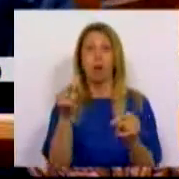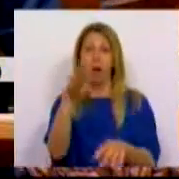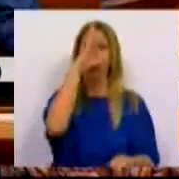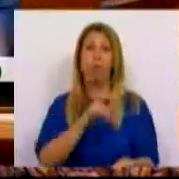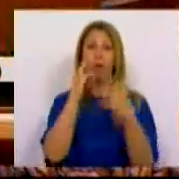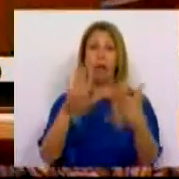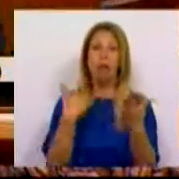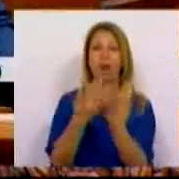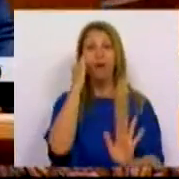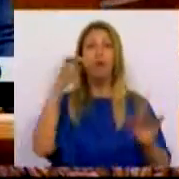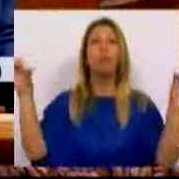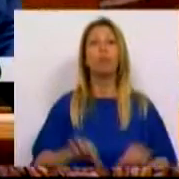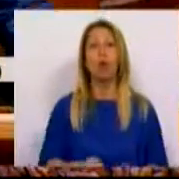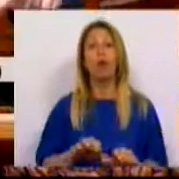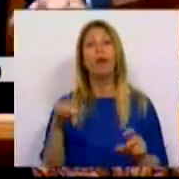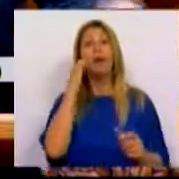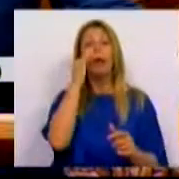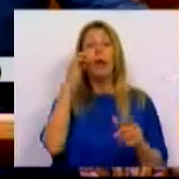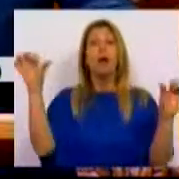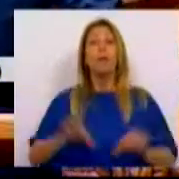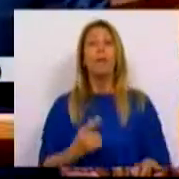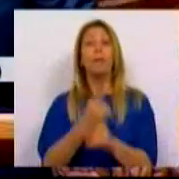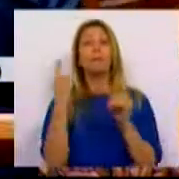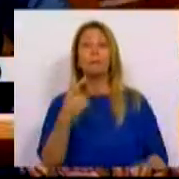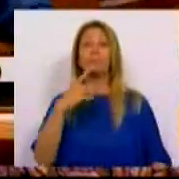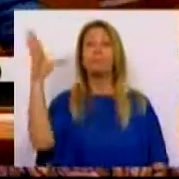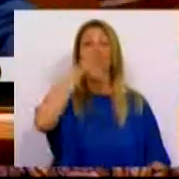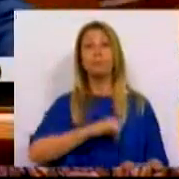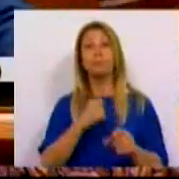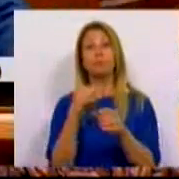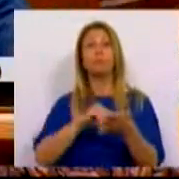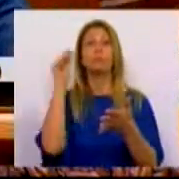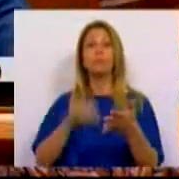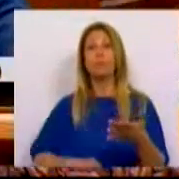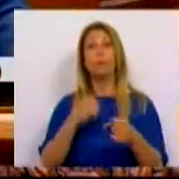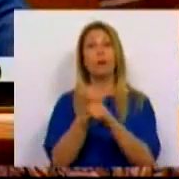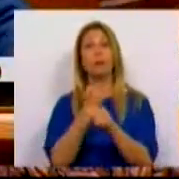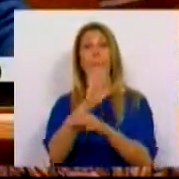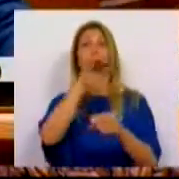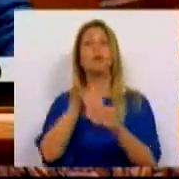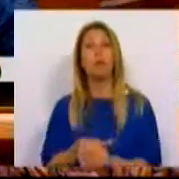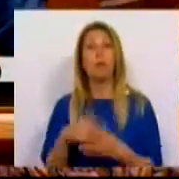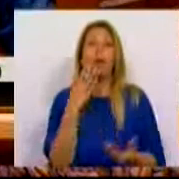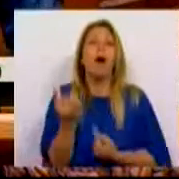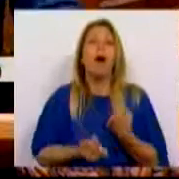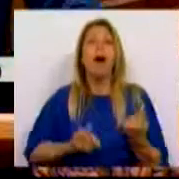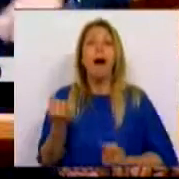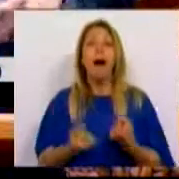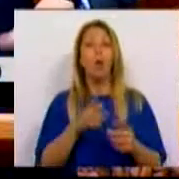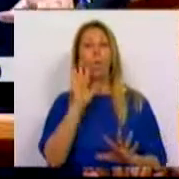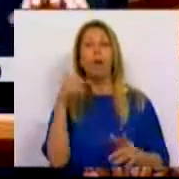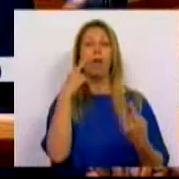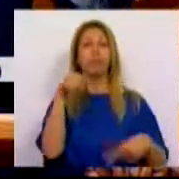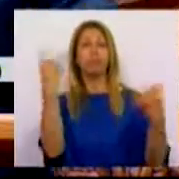agrava. E agrava-o também, por outro lado, porque também usa abusivamente os contratos de emprego e inserção para, com alguma dimensão de dumping social,